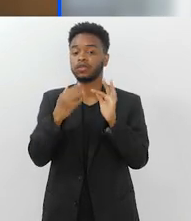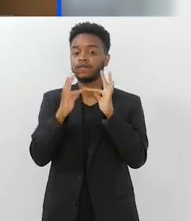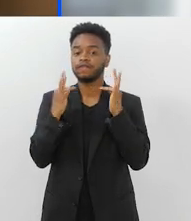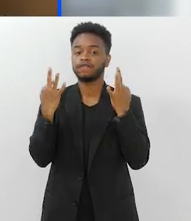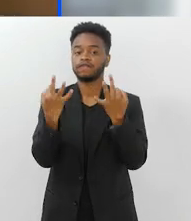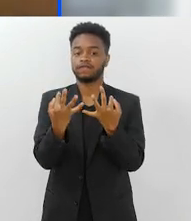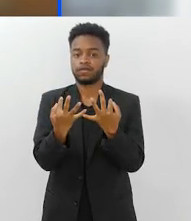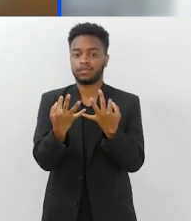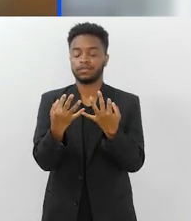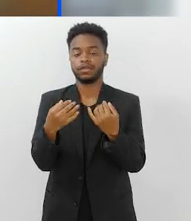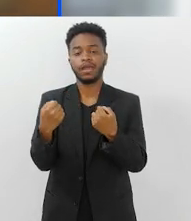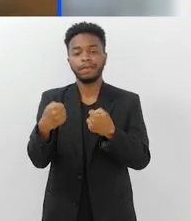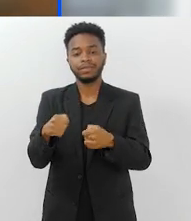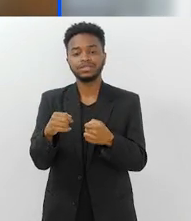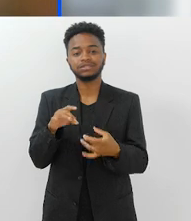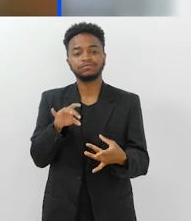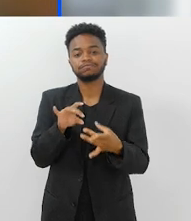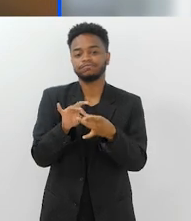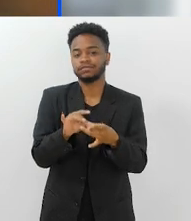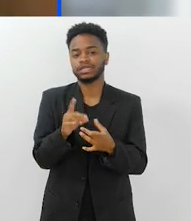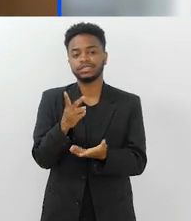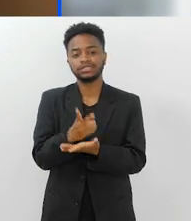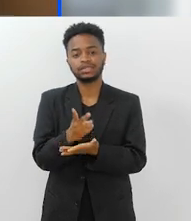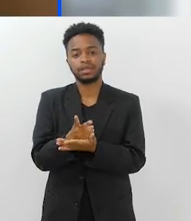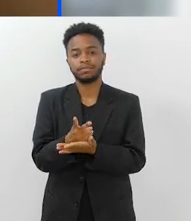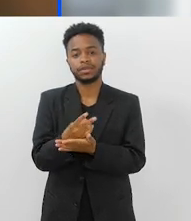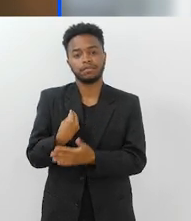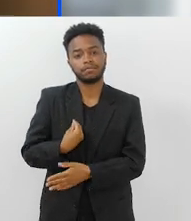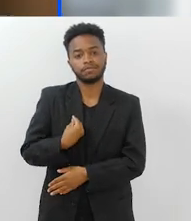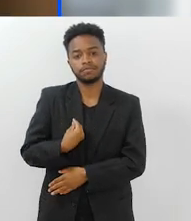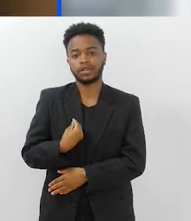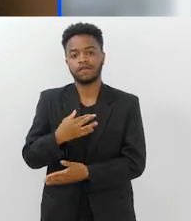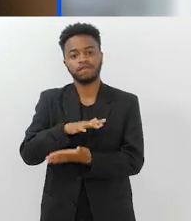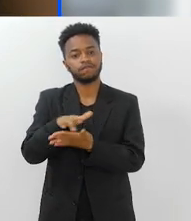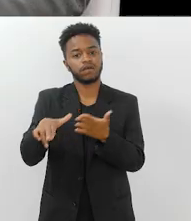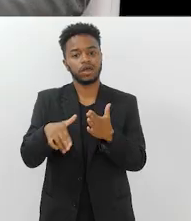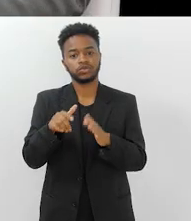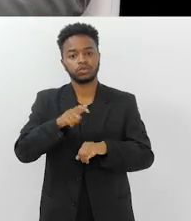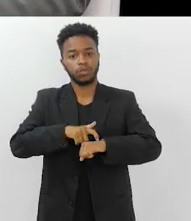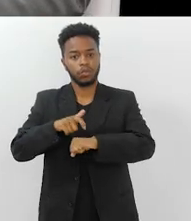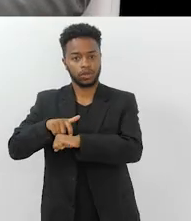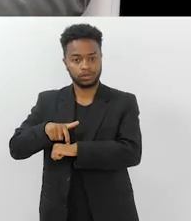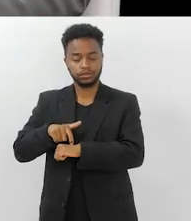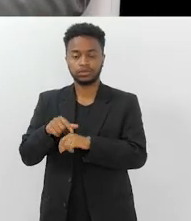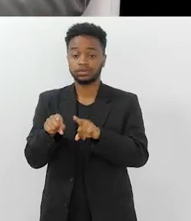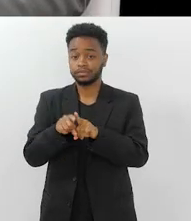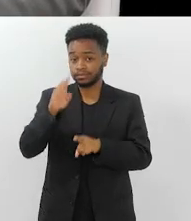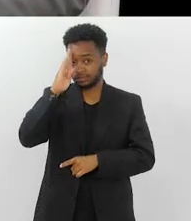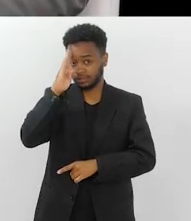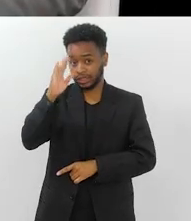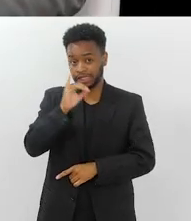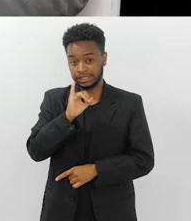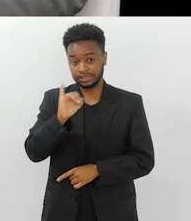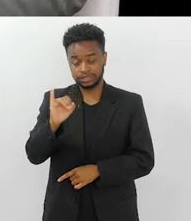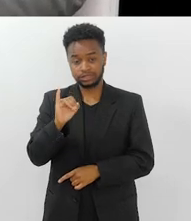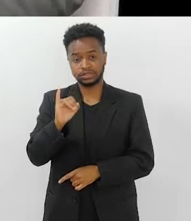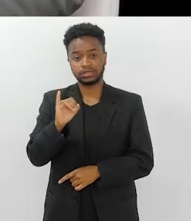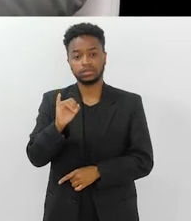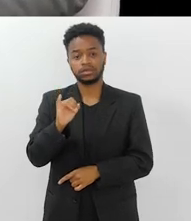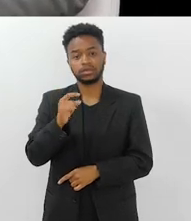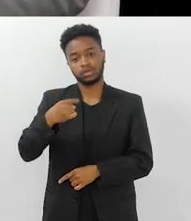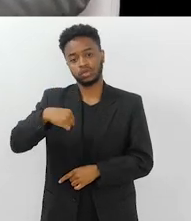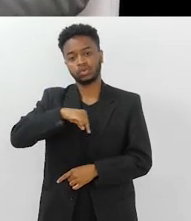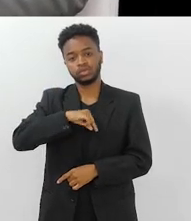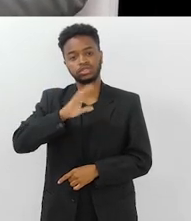familiares estejam presentes, né? nos diversos momentos da vida, né? Principalmente quando a gente